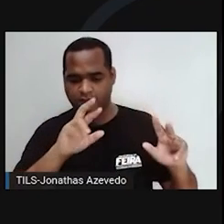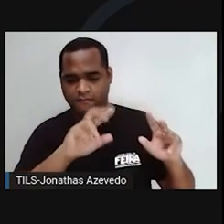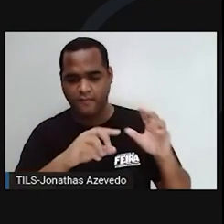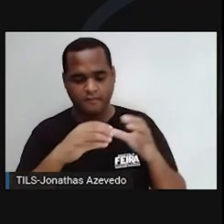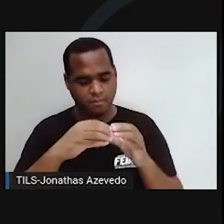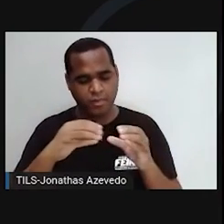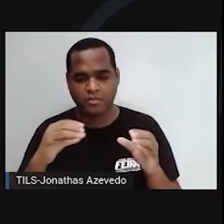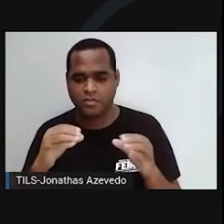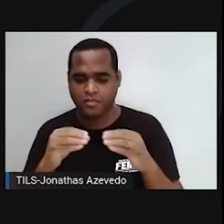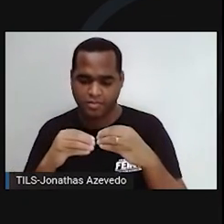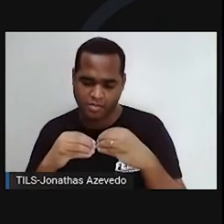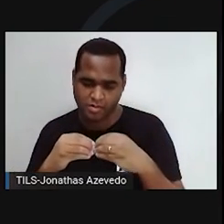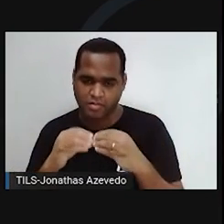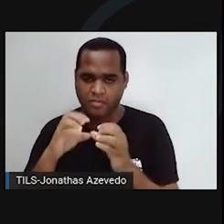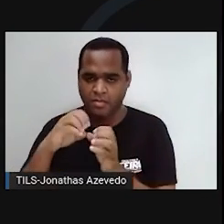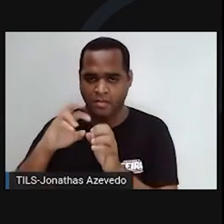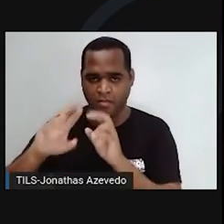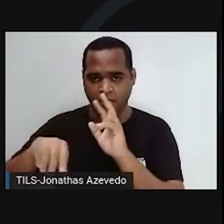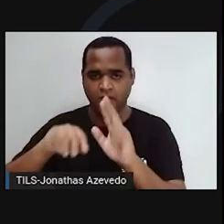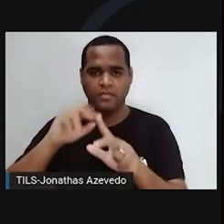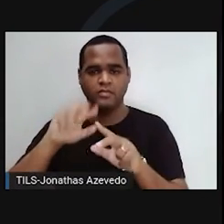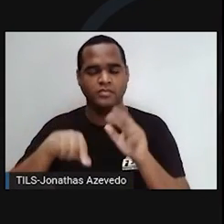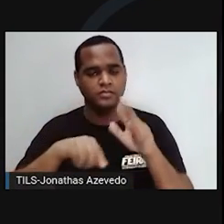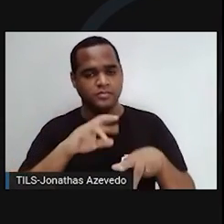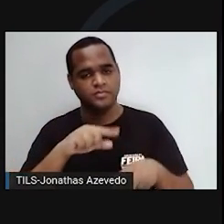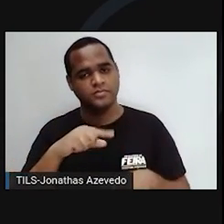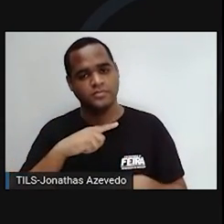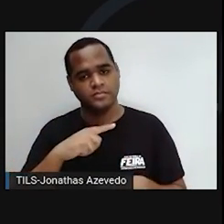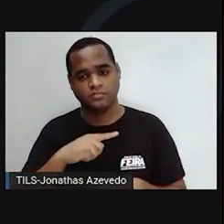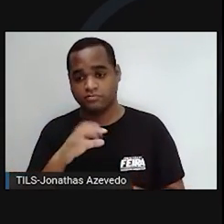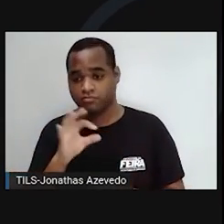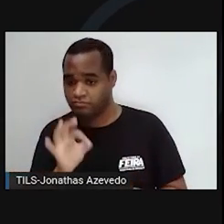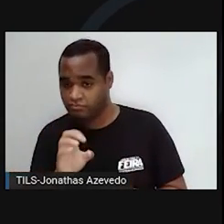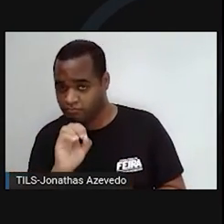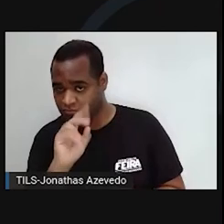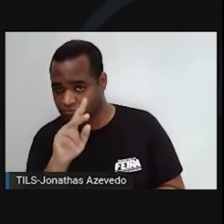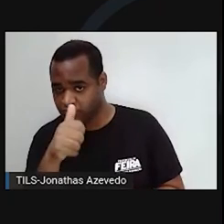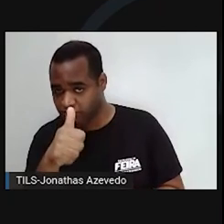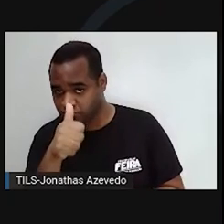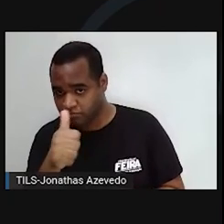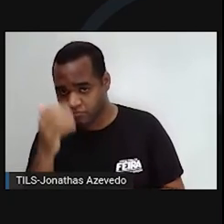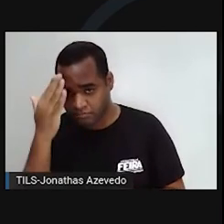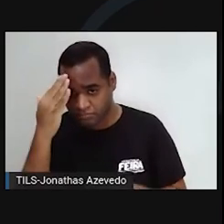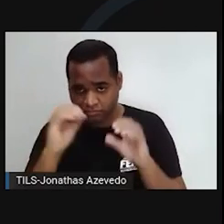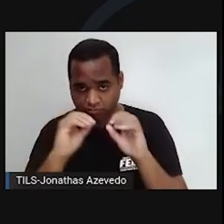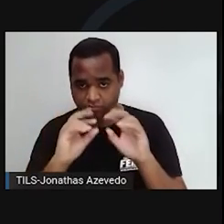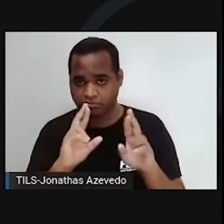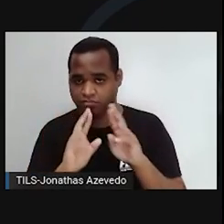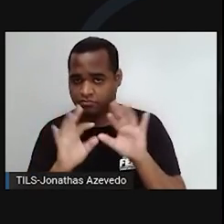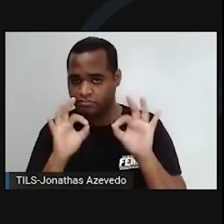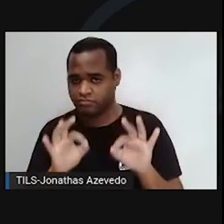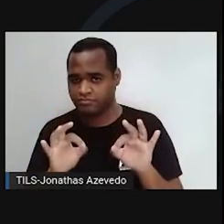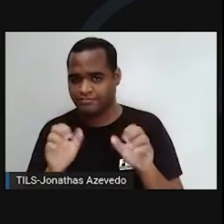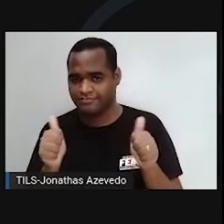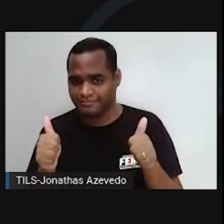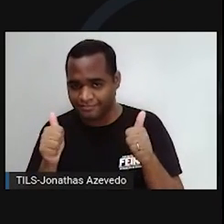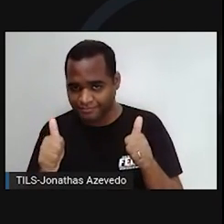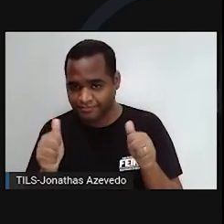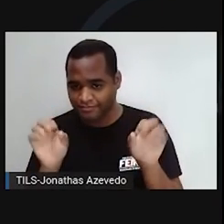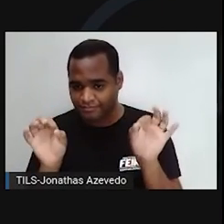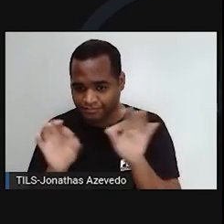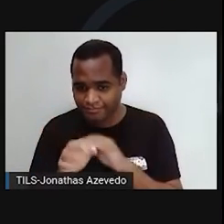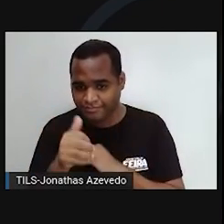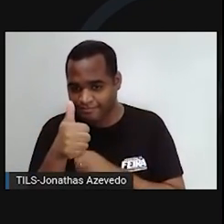Tudo isso aí confere aí grandes diferenças entre elas. Correto? Tranquilo? Respondido? Então, fechamos por aqui. curte,